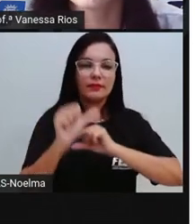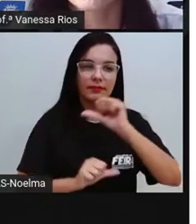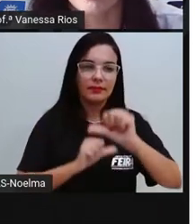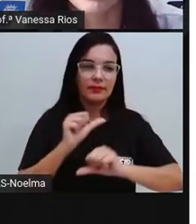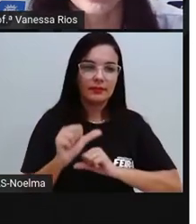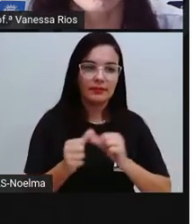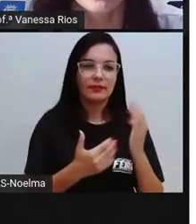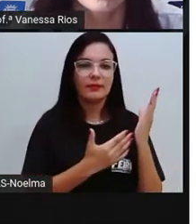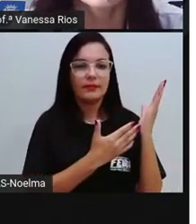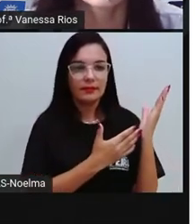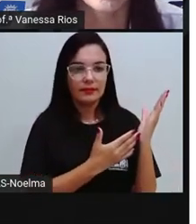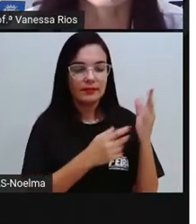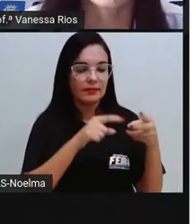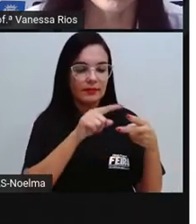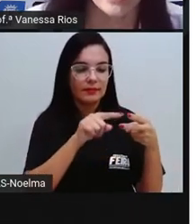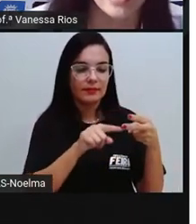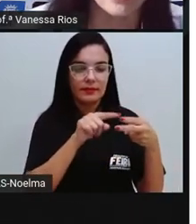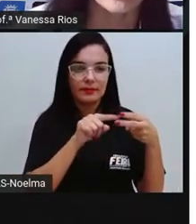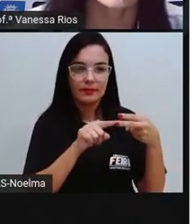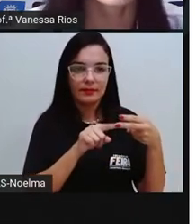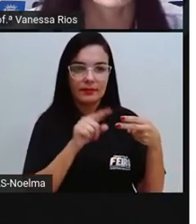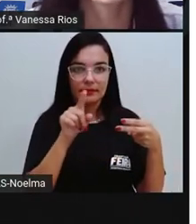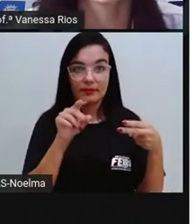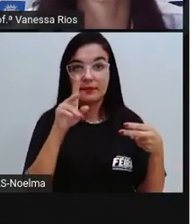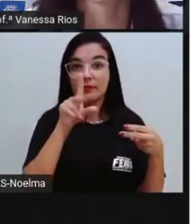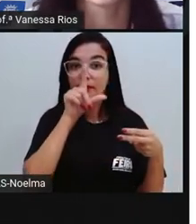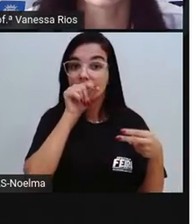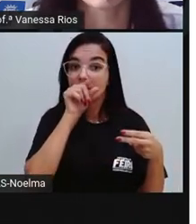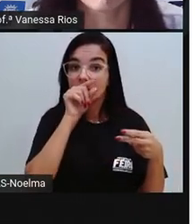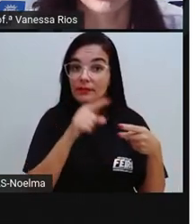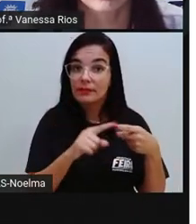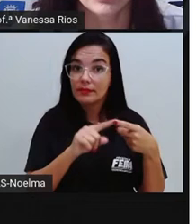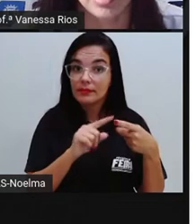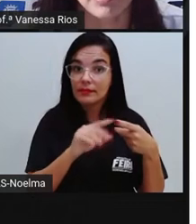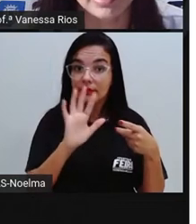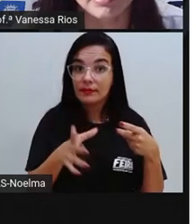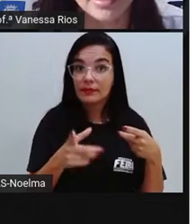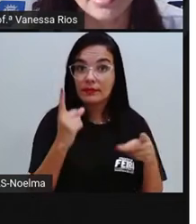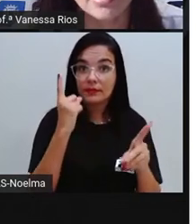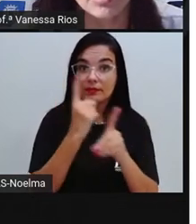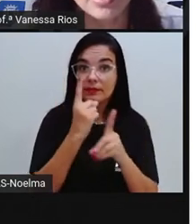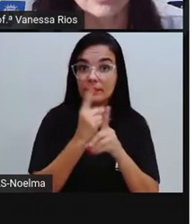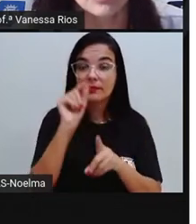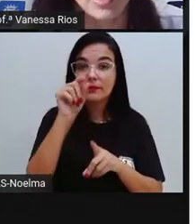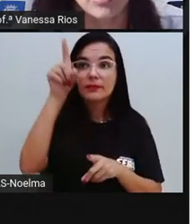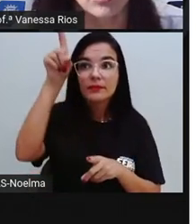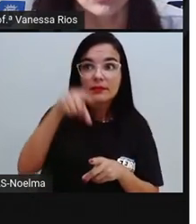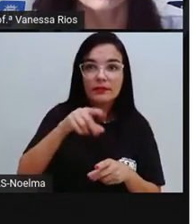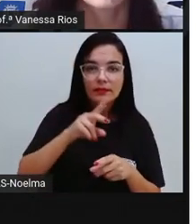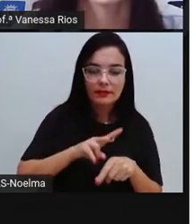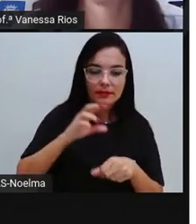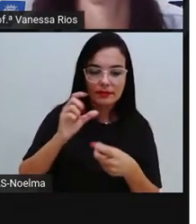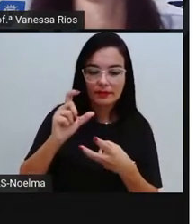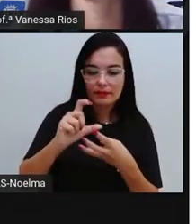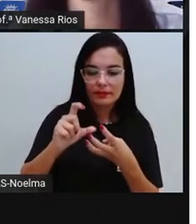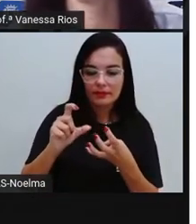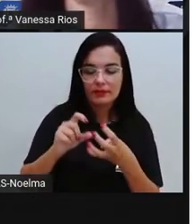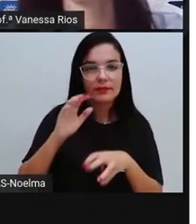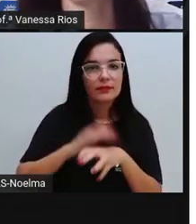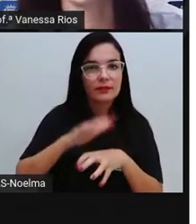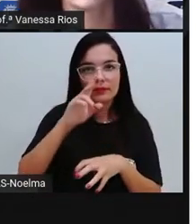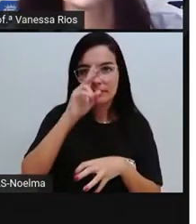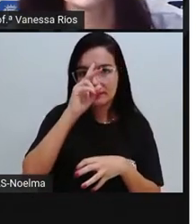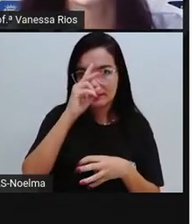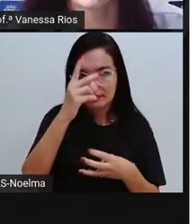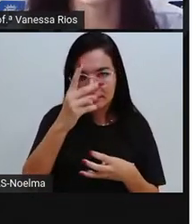e de sabia. Sabiá, a gente já identifica a sílaba tônica pela presença do acento agudo, né? Então, gente já